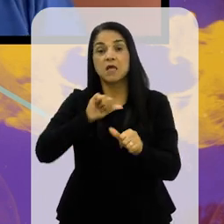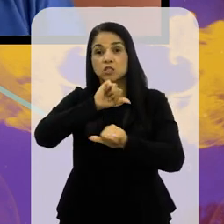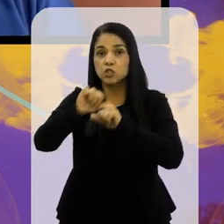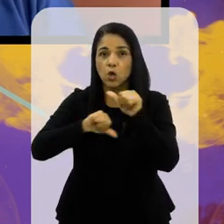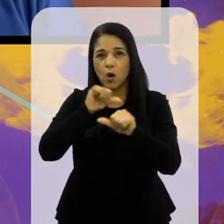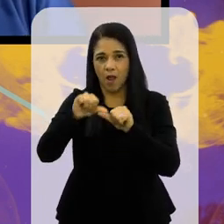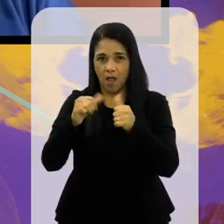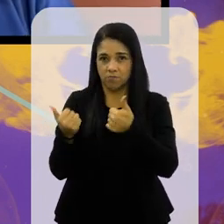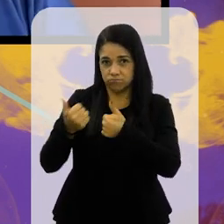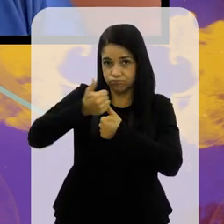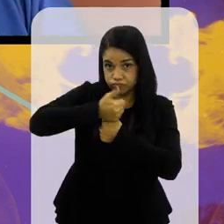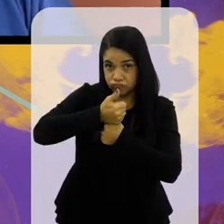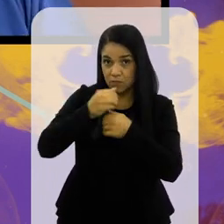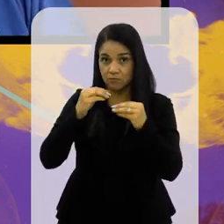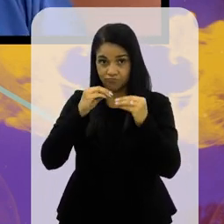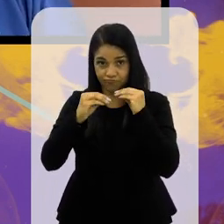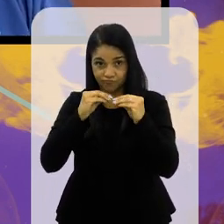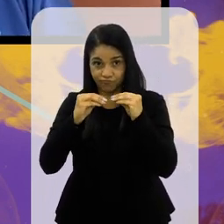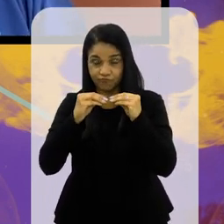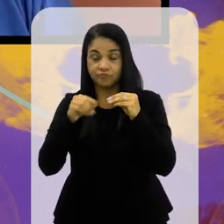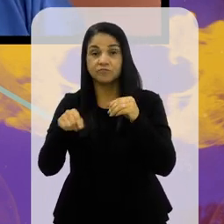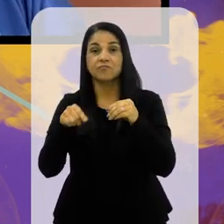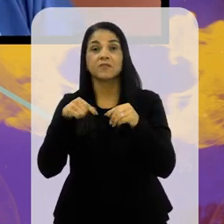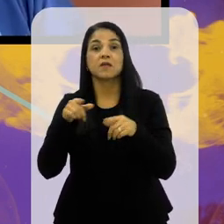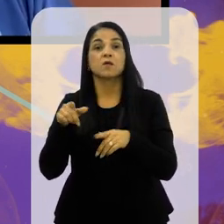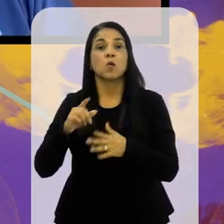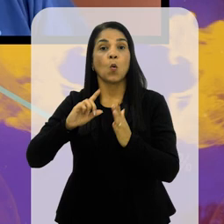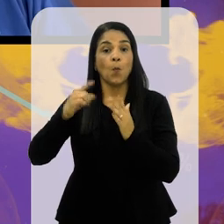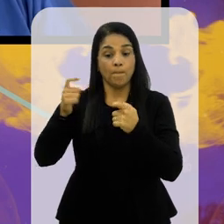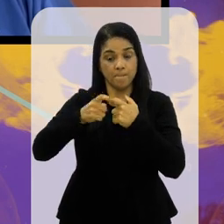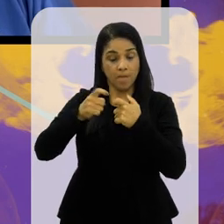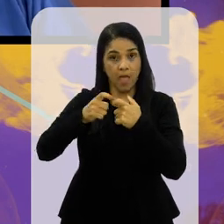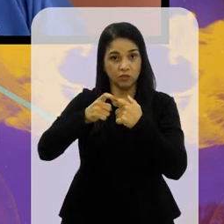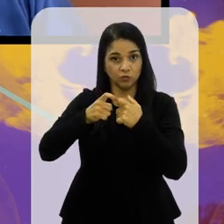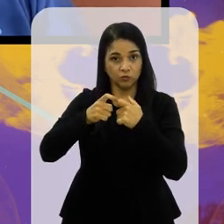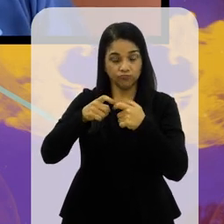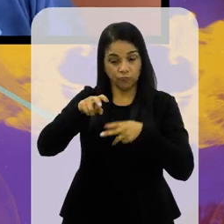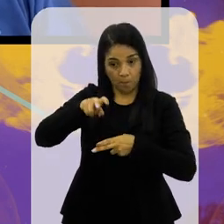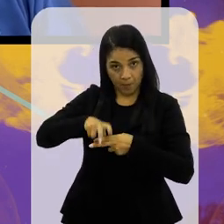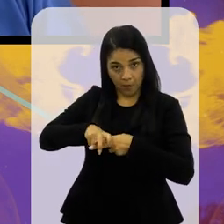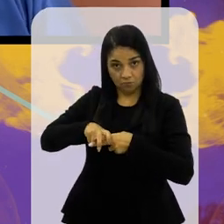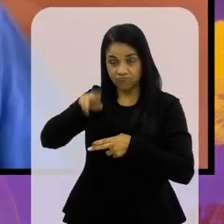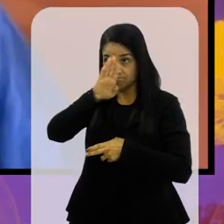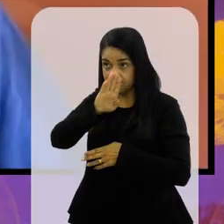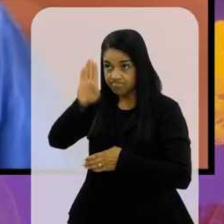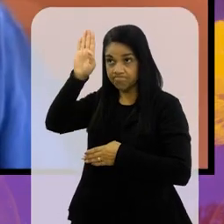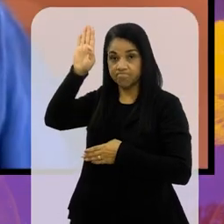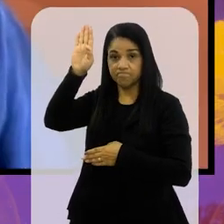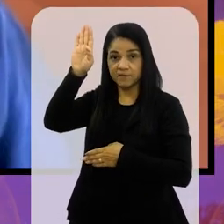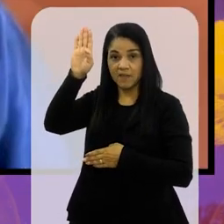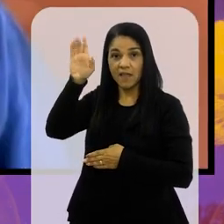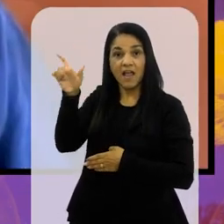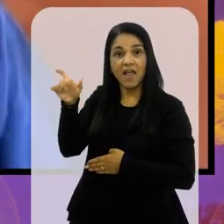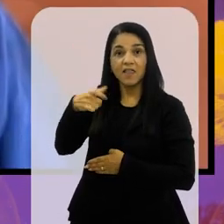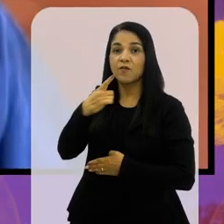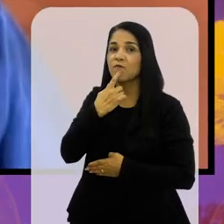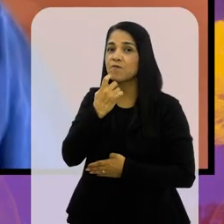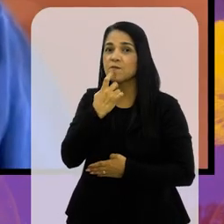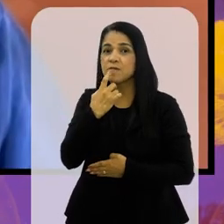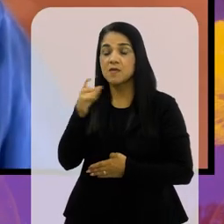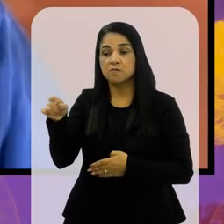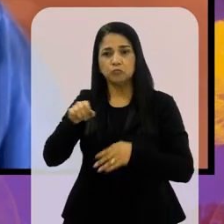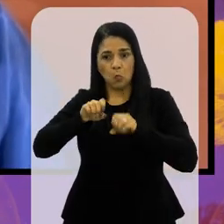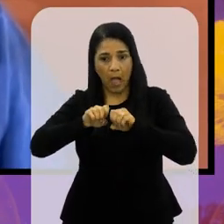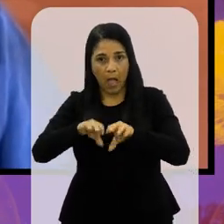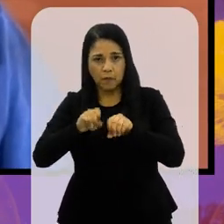médico do clube, lá do banco, ele levanta um cartão vermelho, a arbitragem